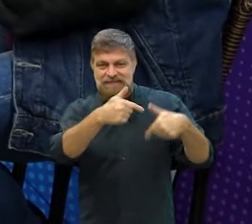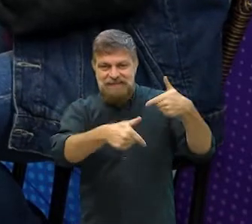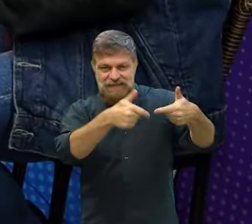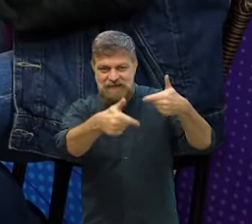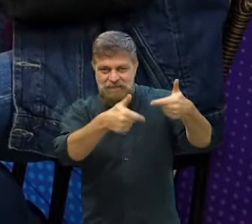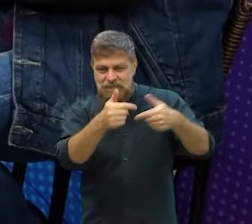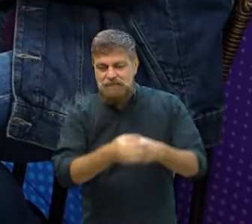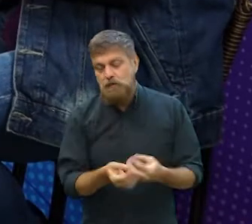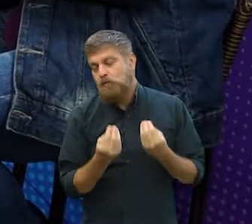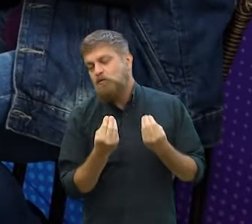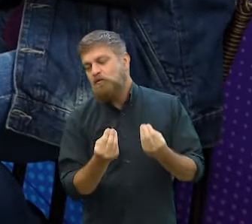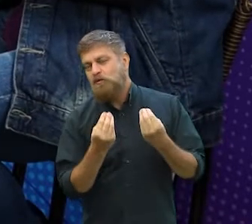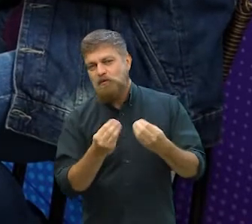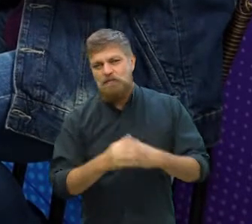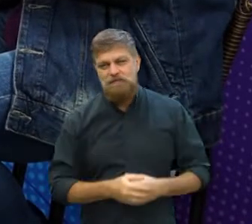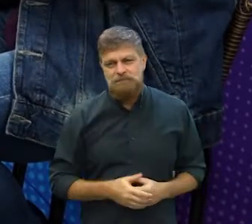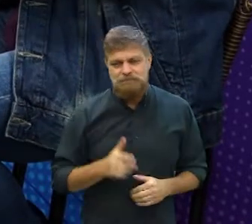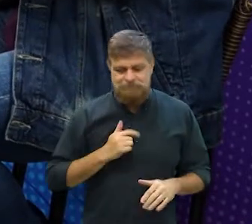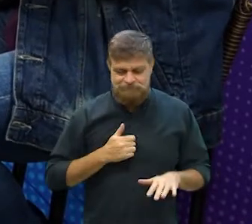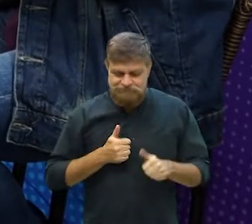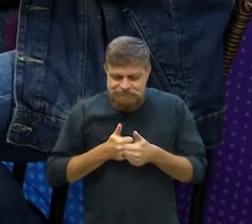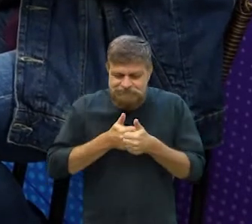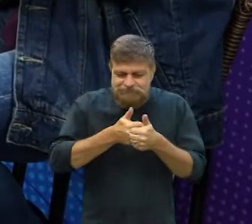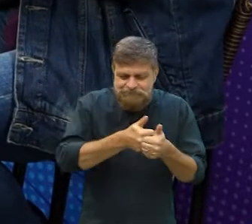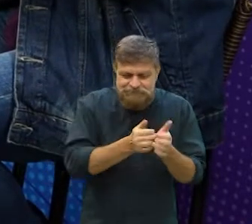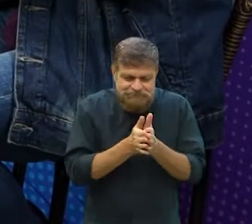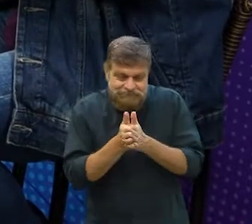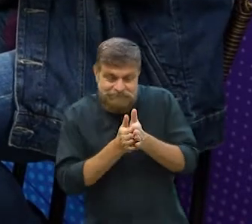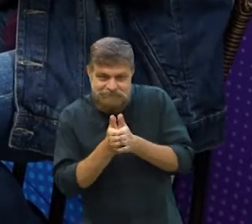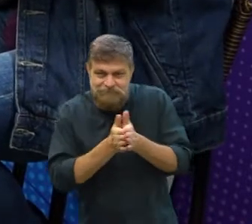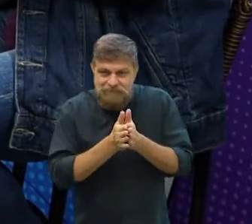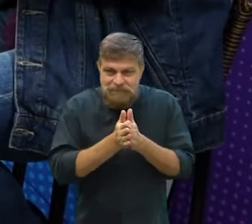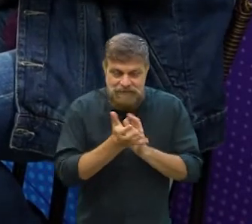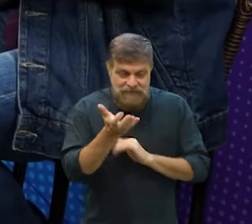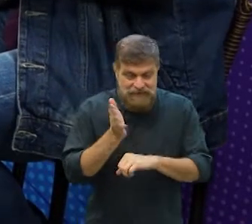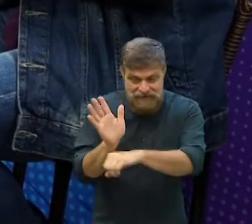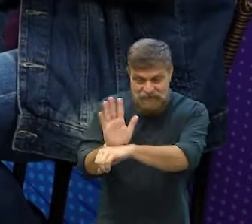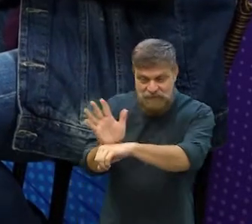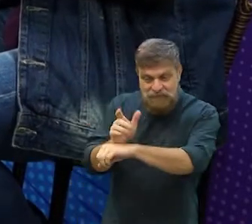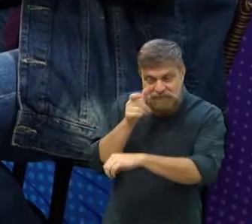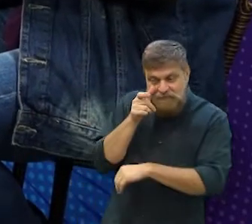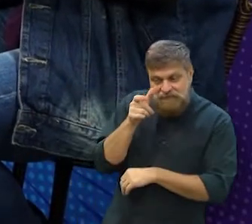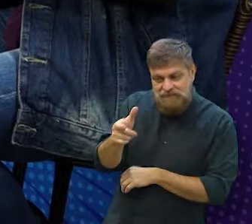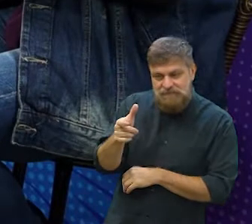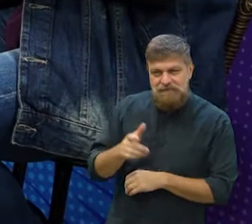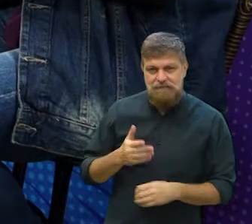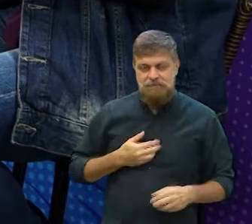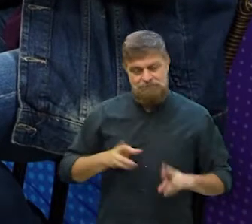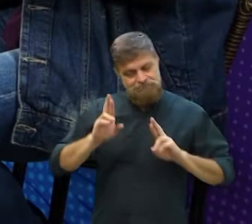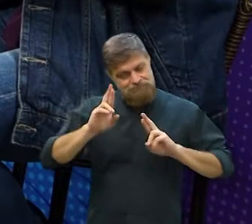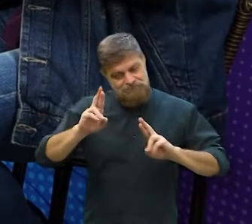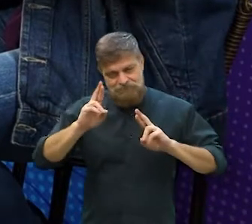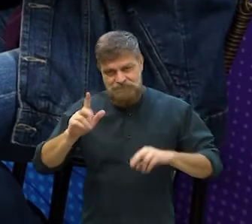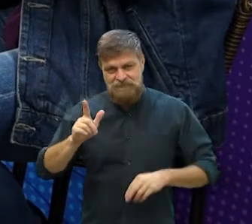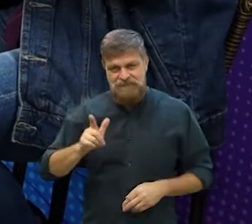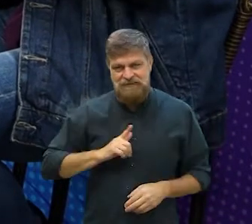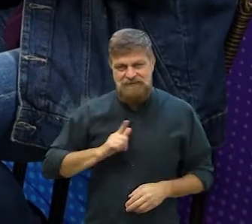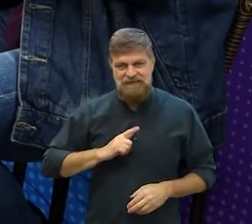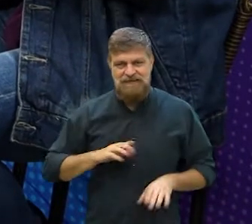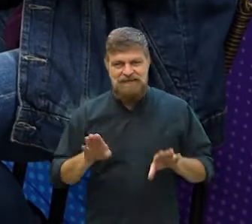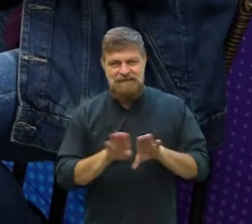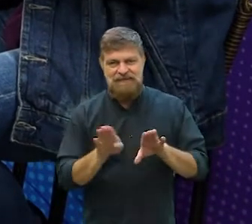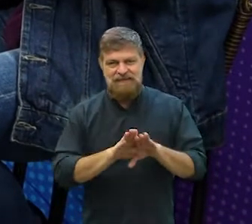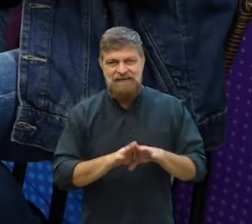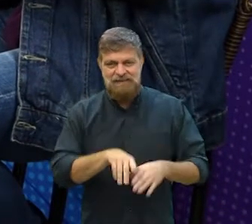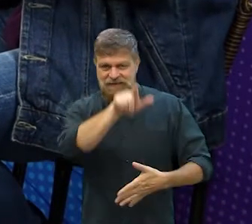seu trabalho, né, e ficar ali, né, na expectativa do filme, e quem sabe aí, cutucar